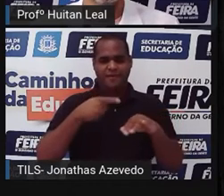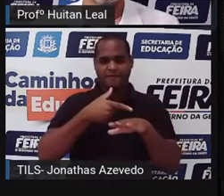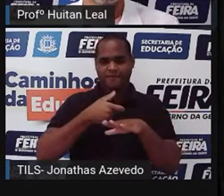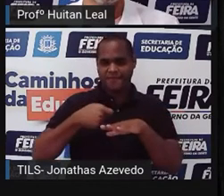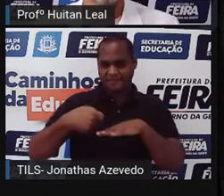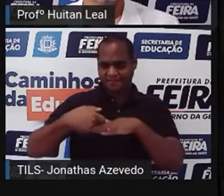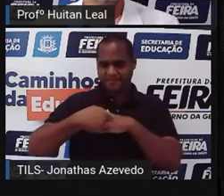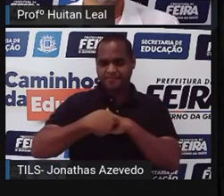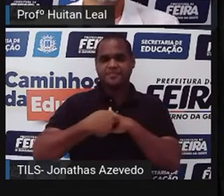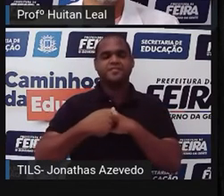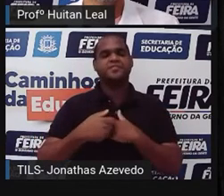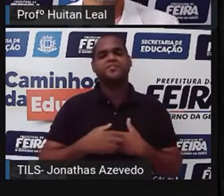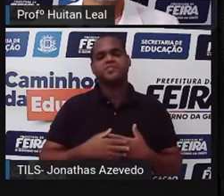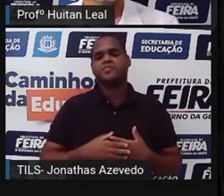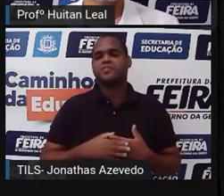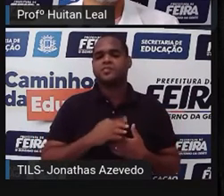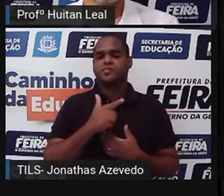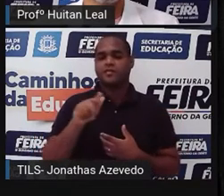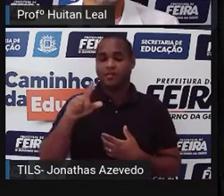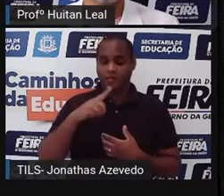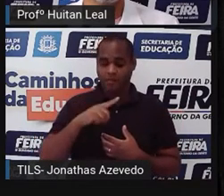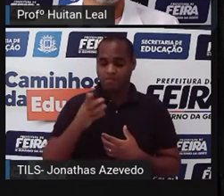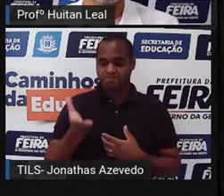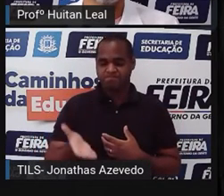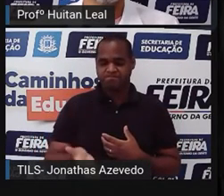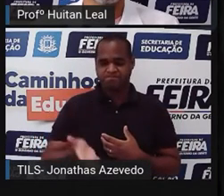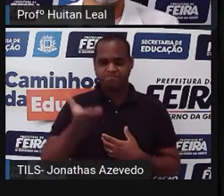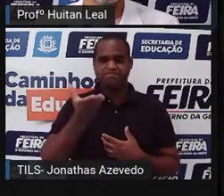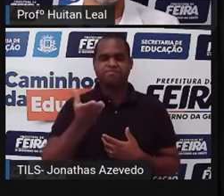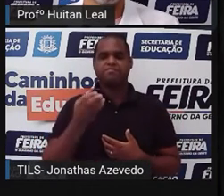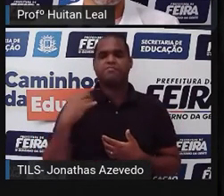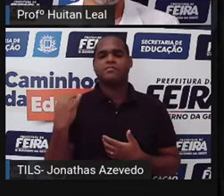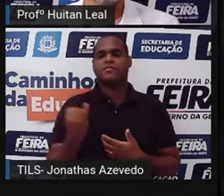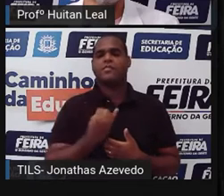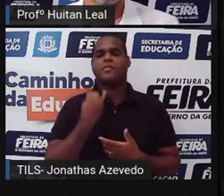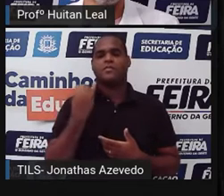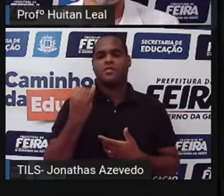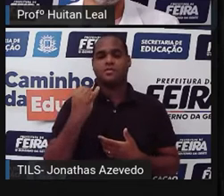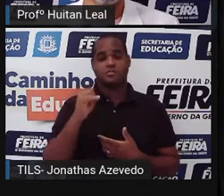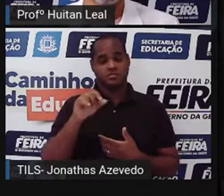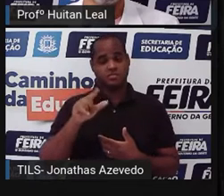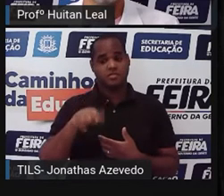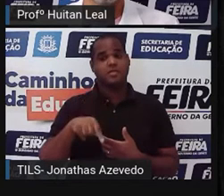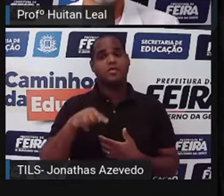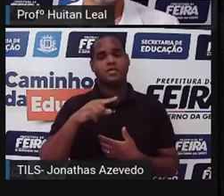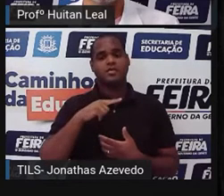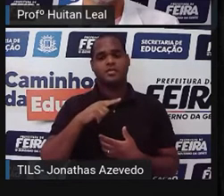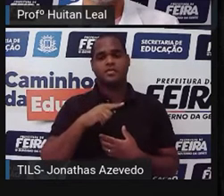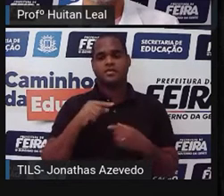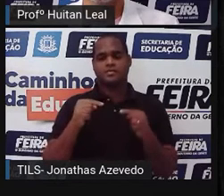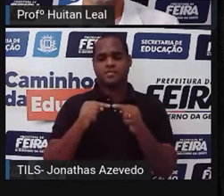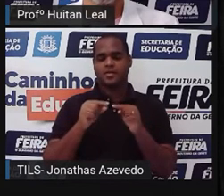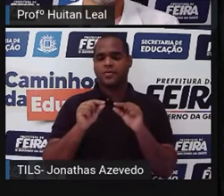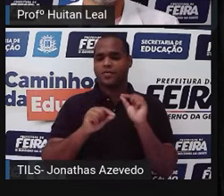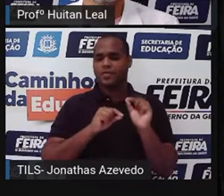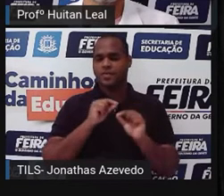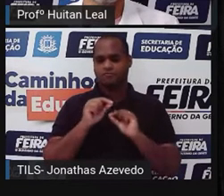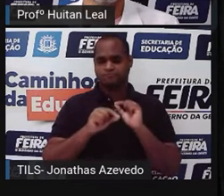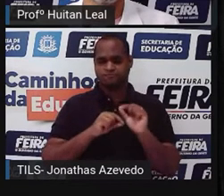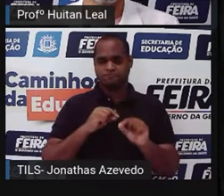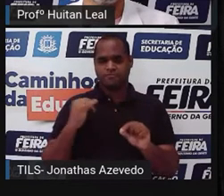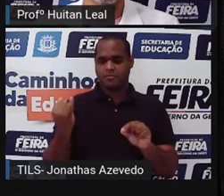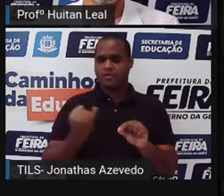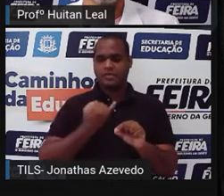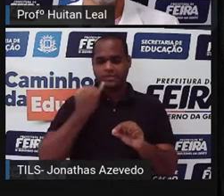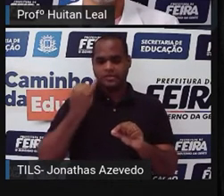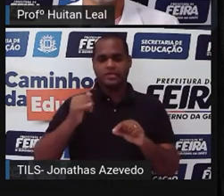news. E a notícia tem que ser relevante, os fatos têm que ser relevantes. Esse fator tem a ver com a importância